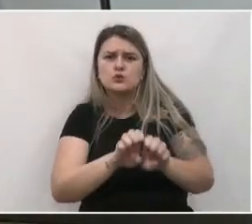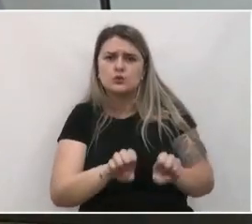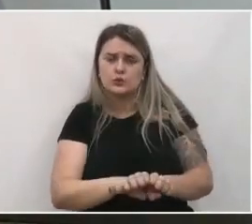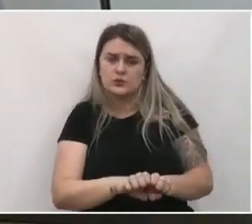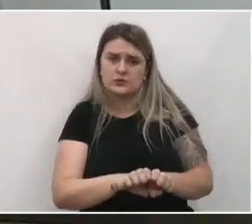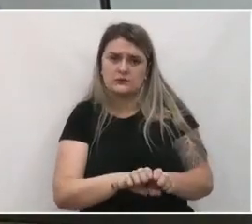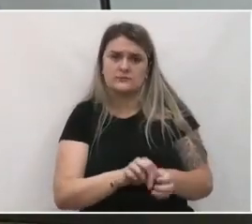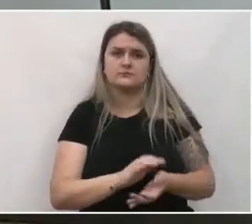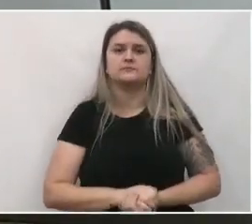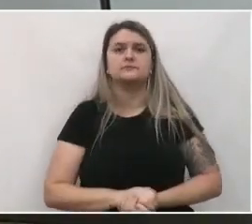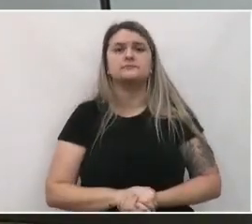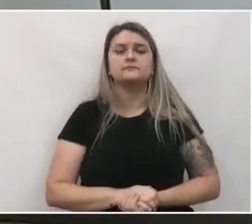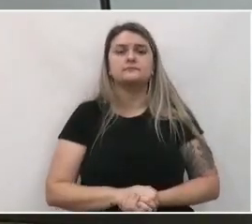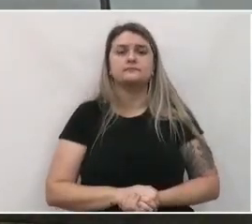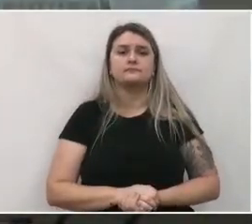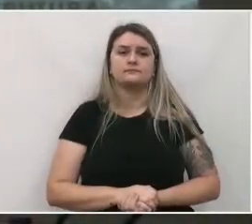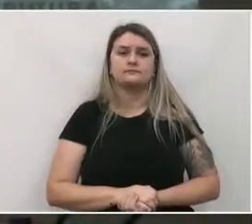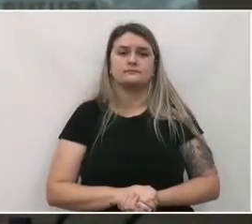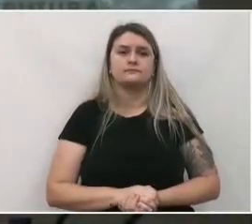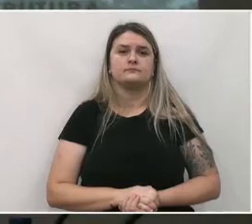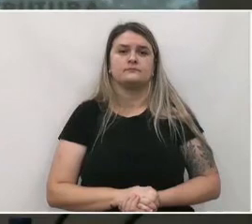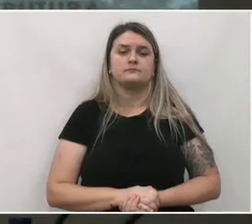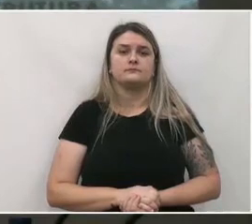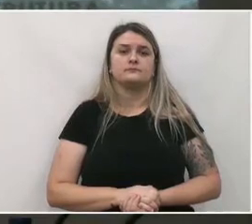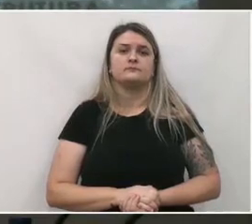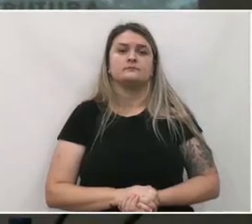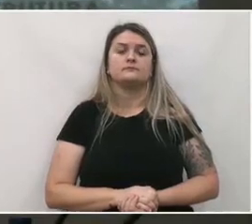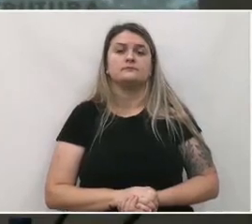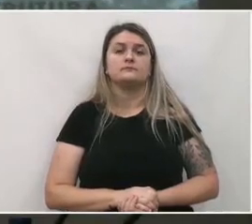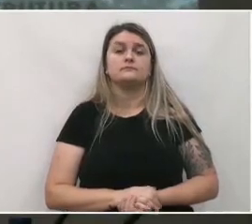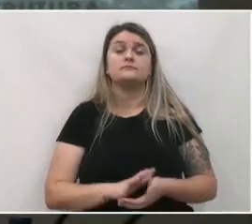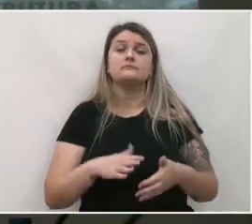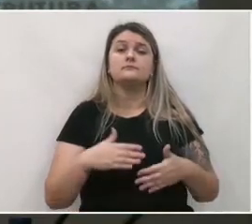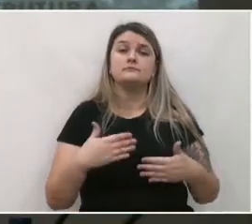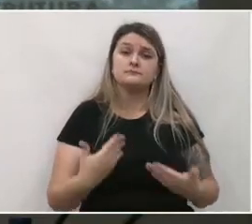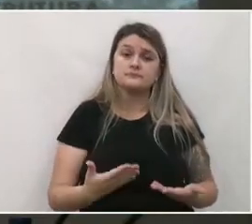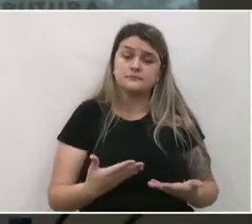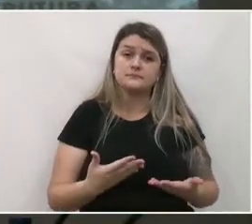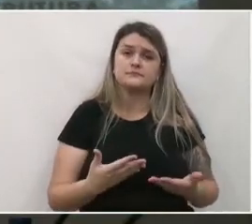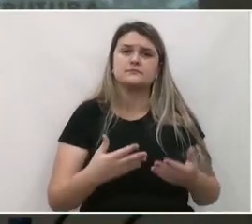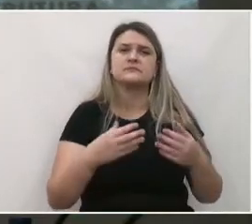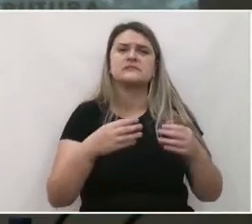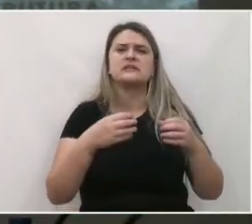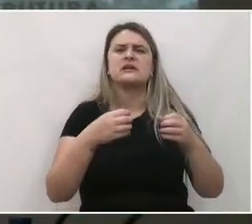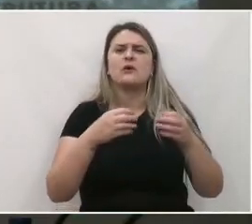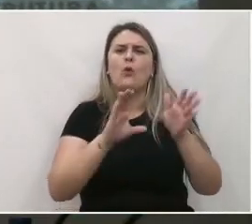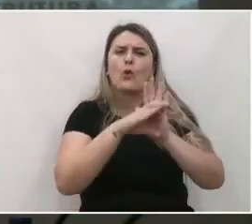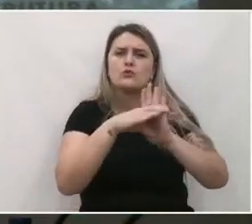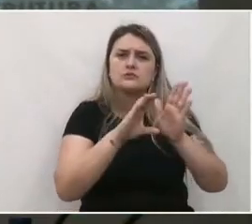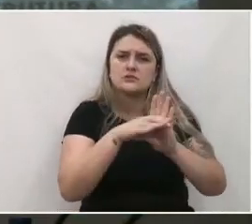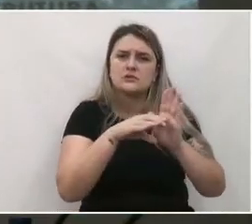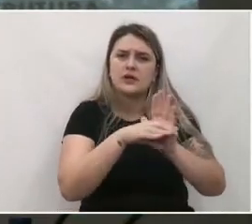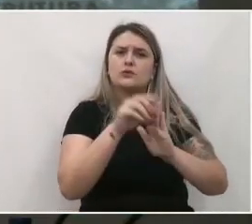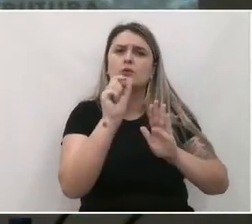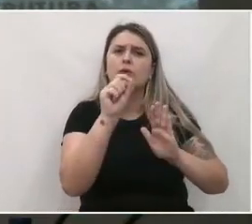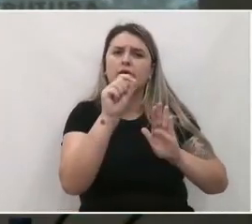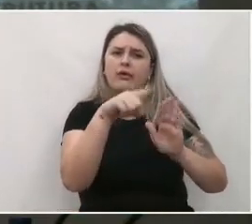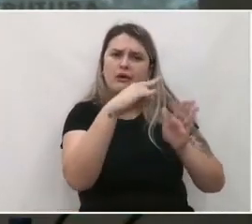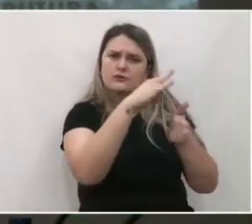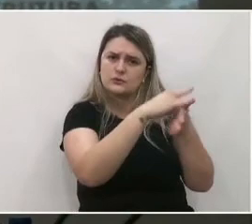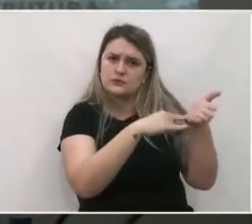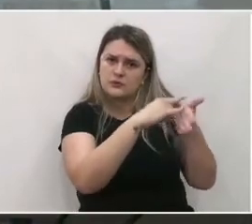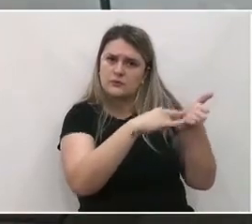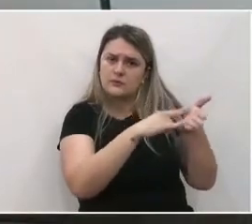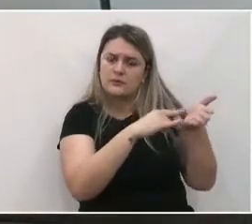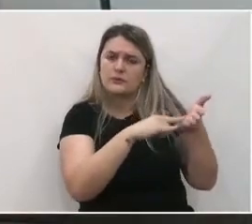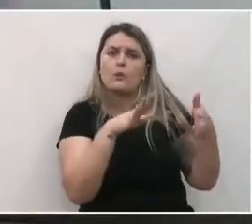importante do espaço urbano. Pois bem, em termos de definição do que seja o Plano Diretor e de quais